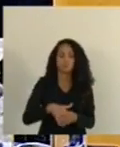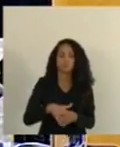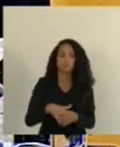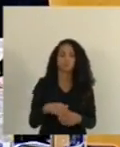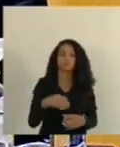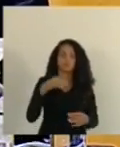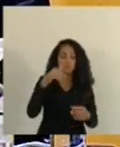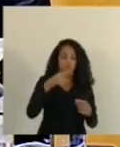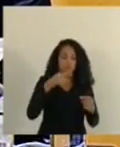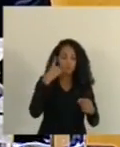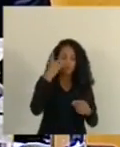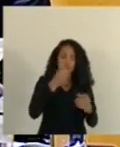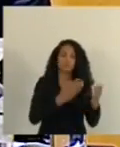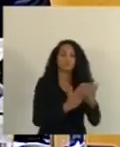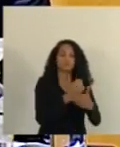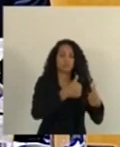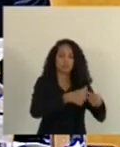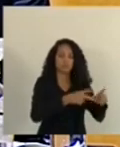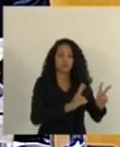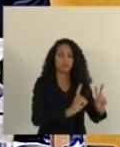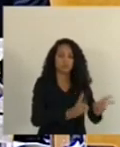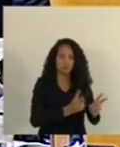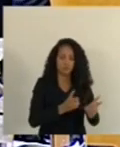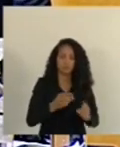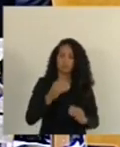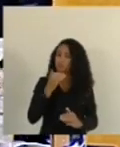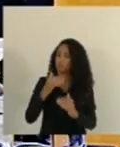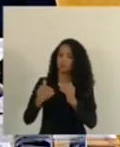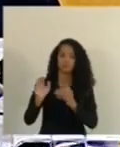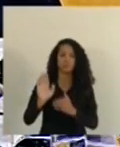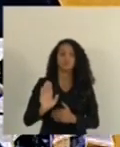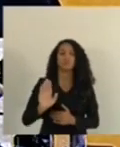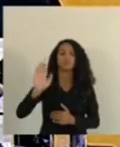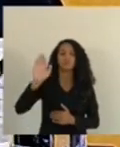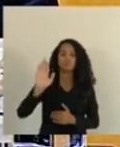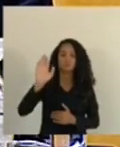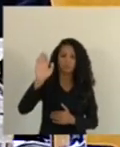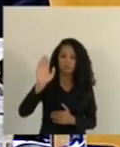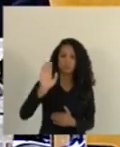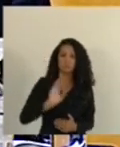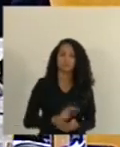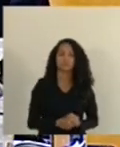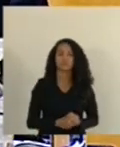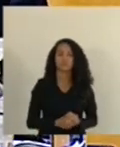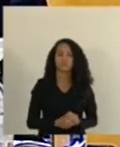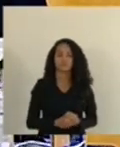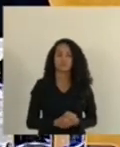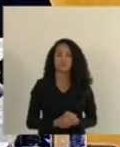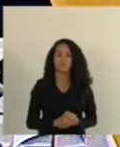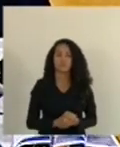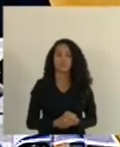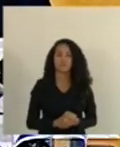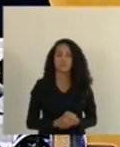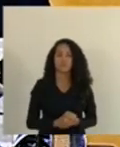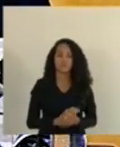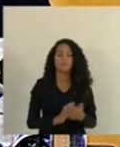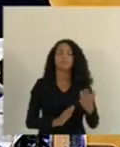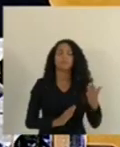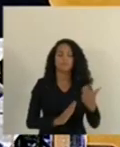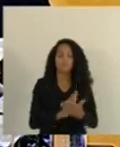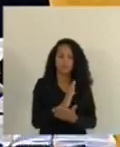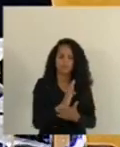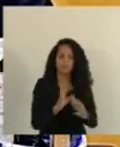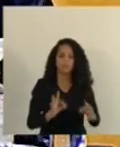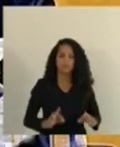Os deputados que aprovam, permaneçam como se encontram, e os contrários se manifestam. Aprovado